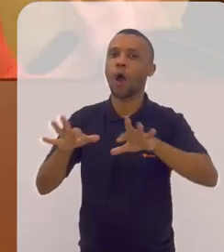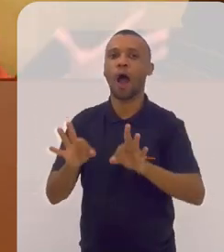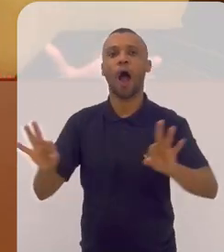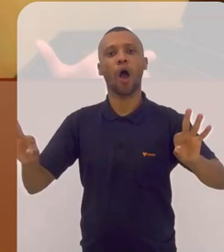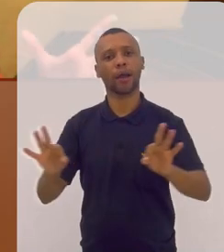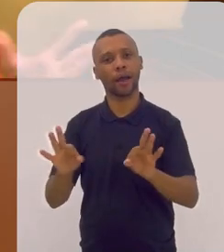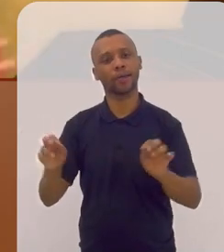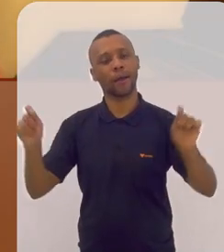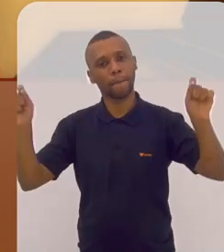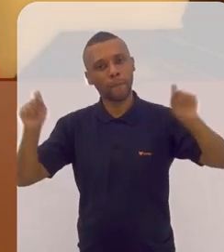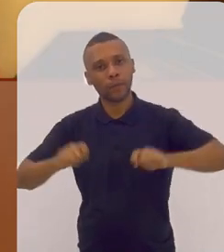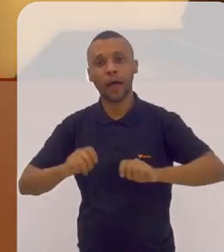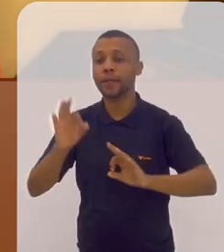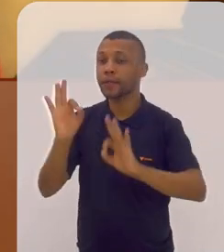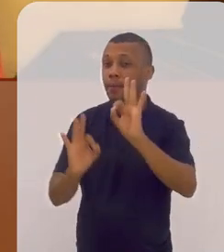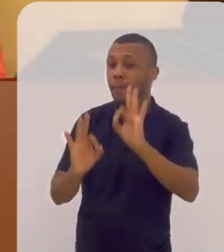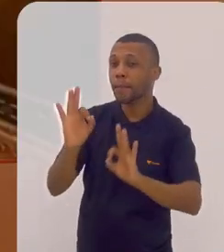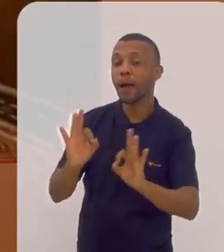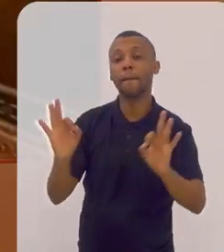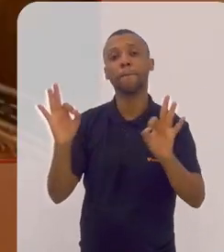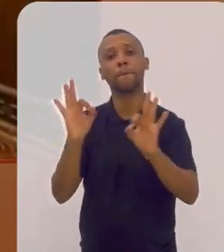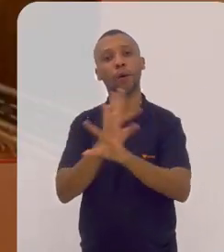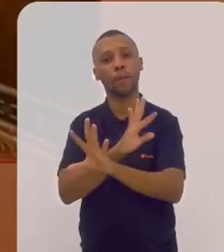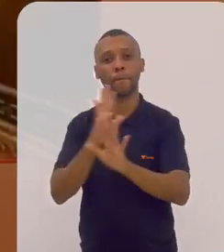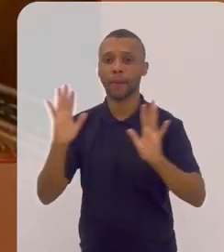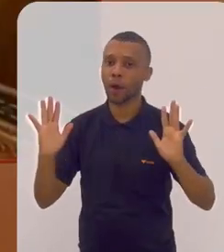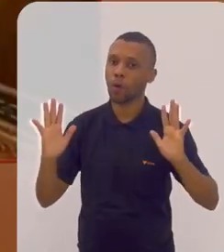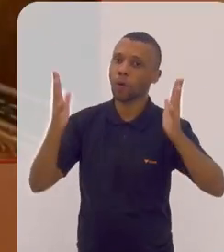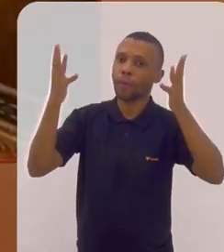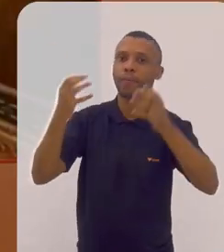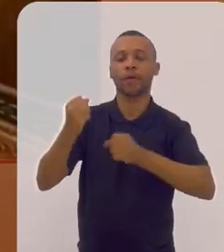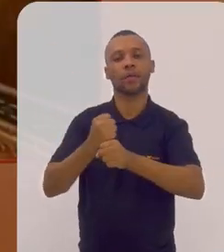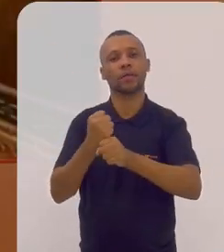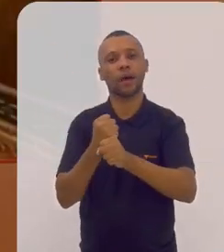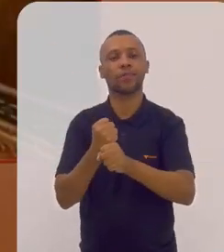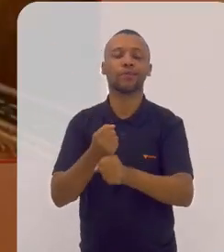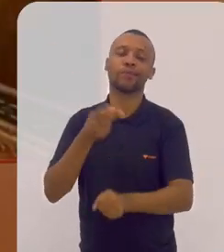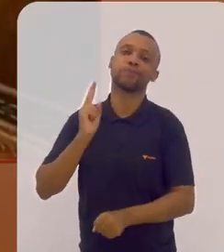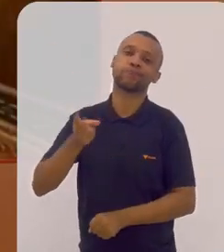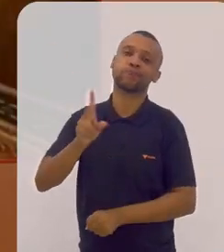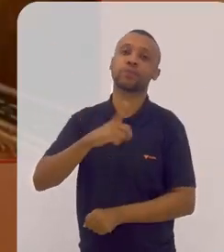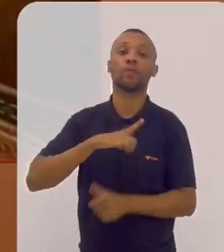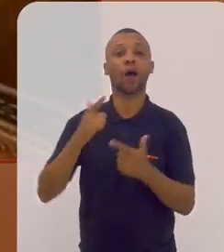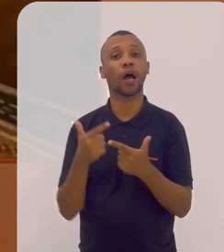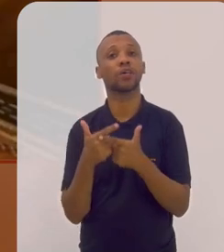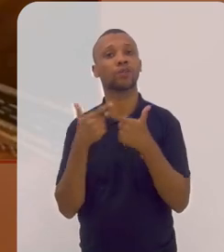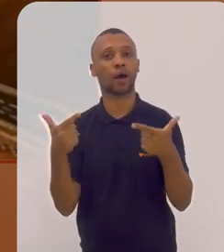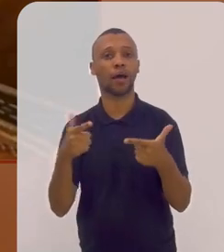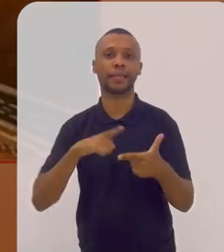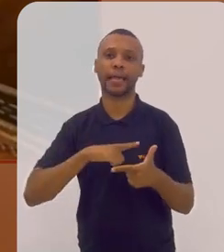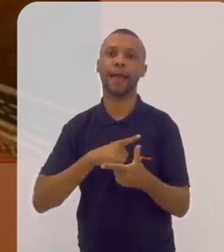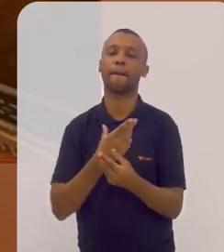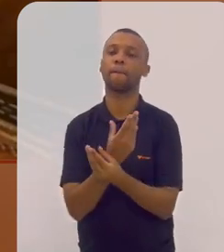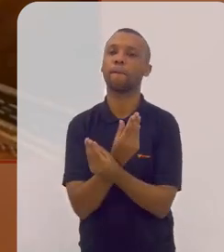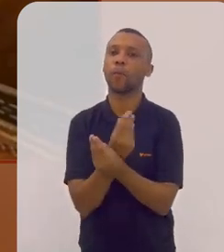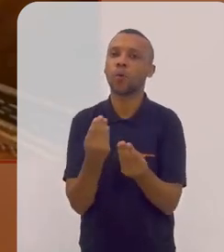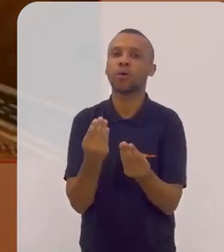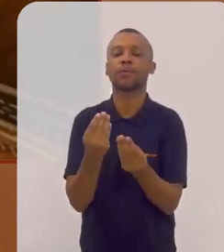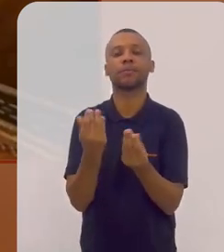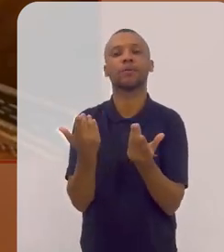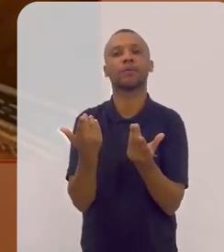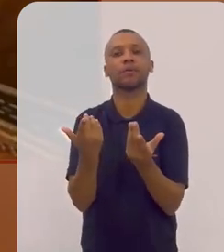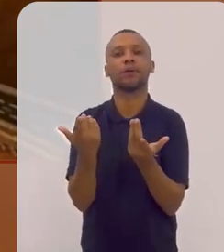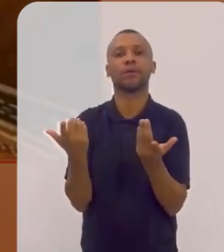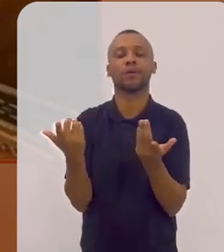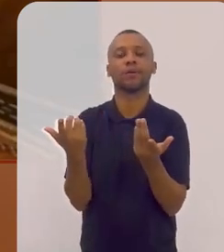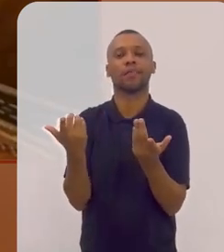orquestras do Brasil já puderam se preparar para comemorar esse ano condignamente e tivemos a sorte de ter bastante